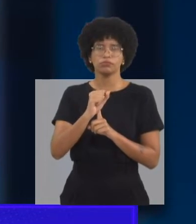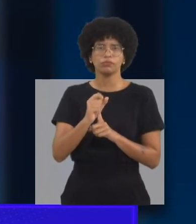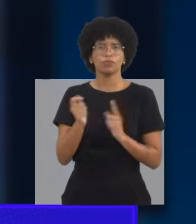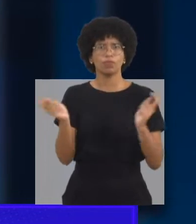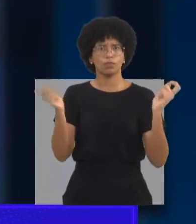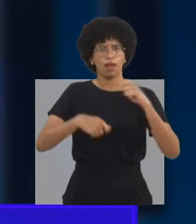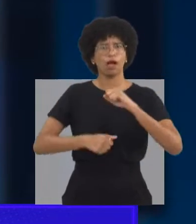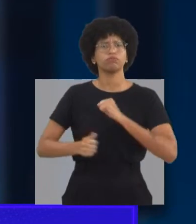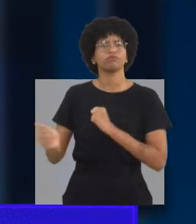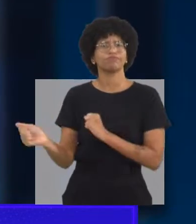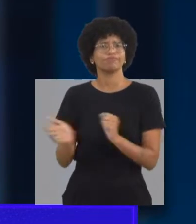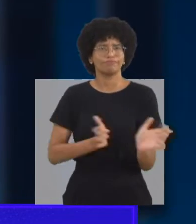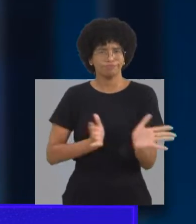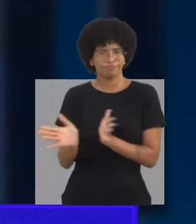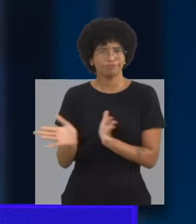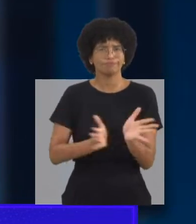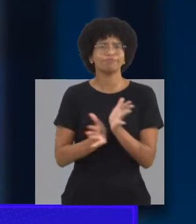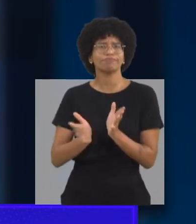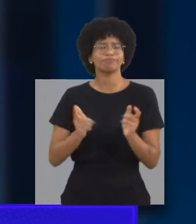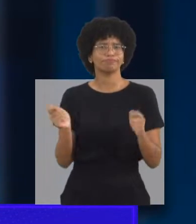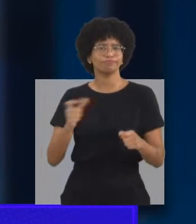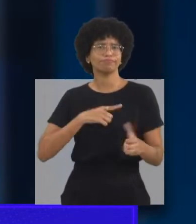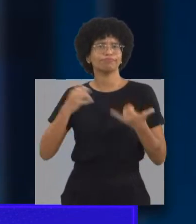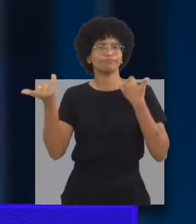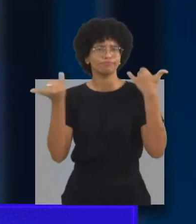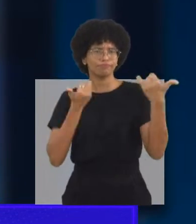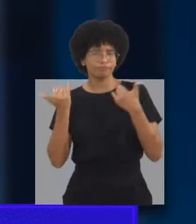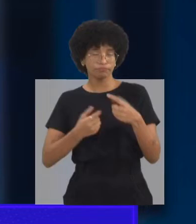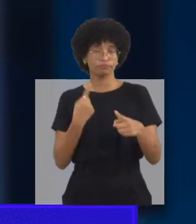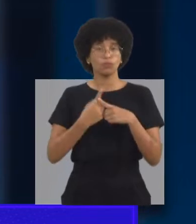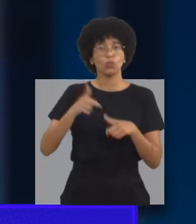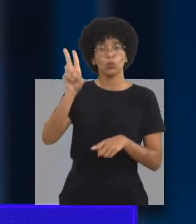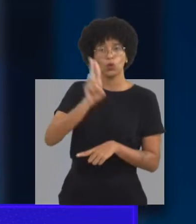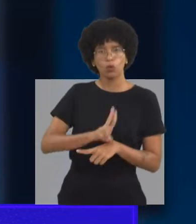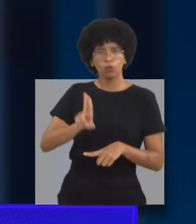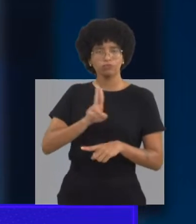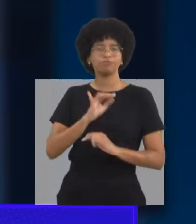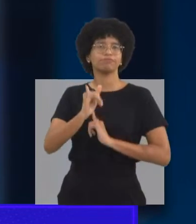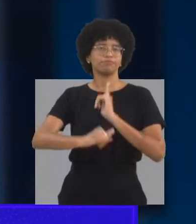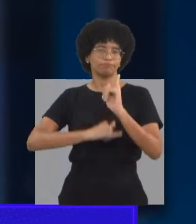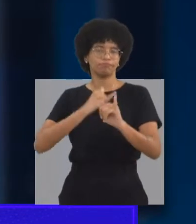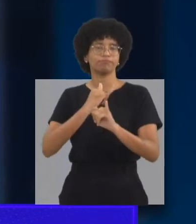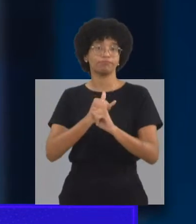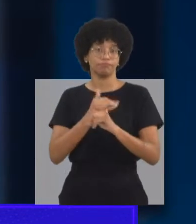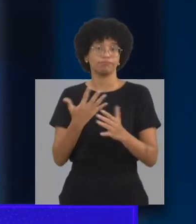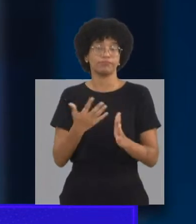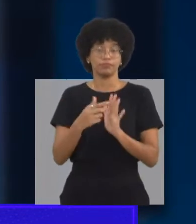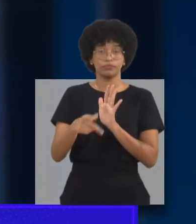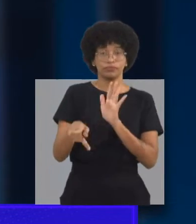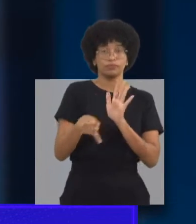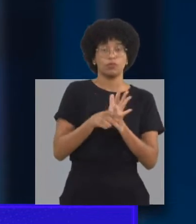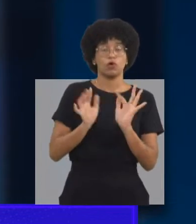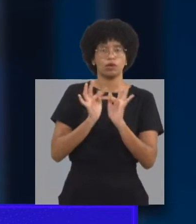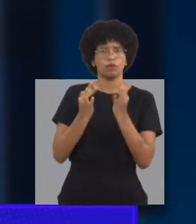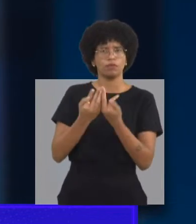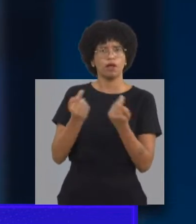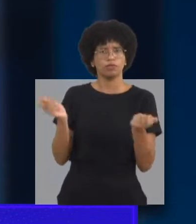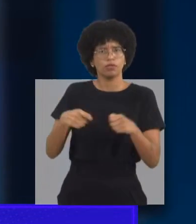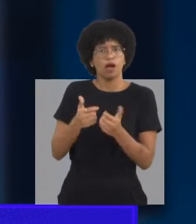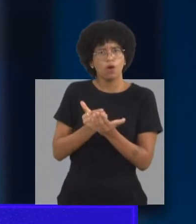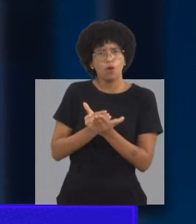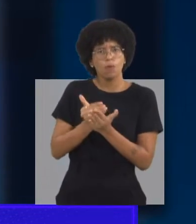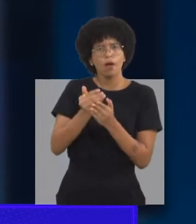Só que hoje, nós temos uma sociedade muito acessível às informações,